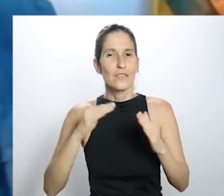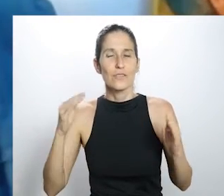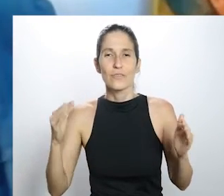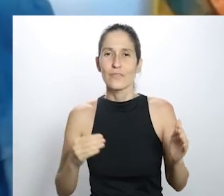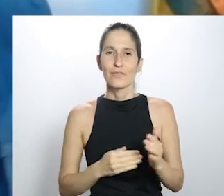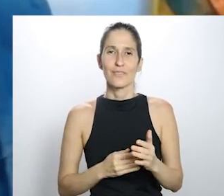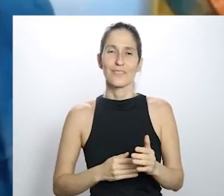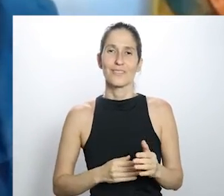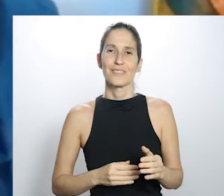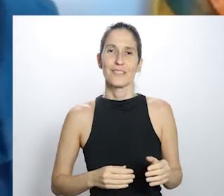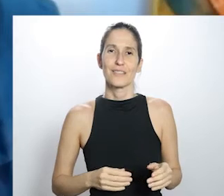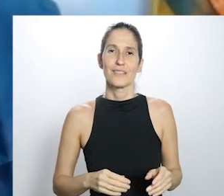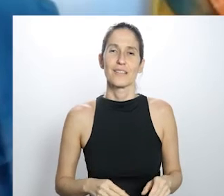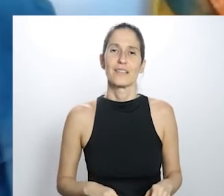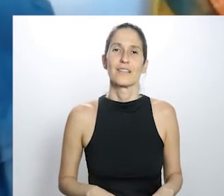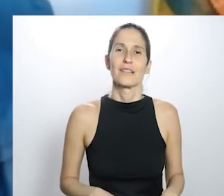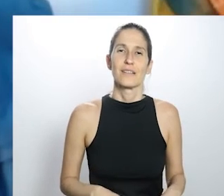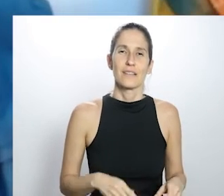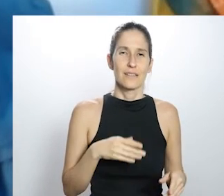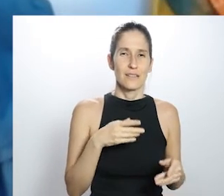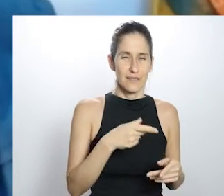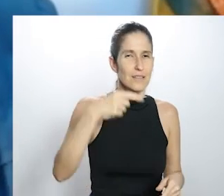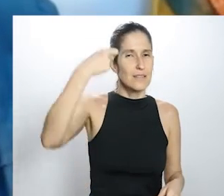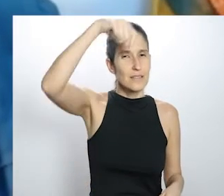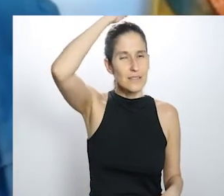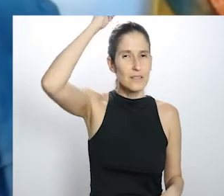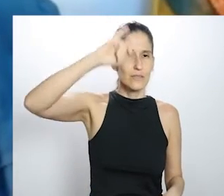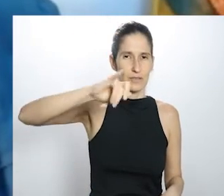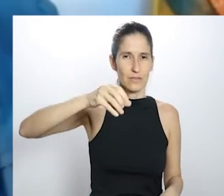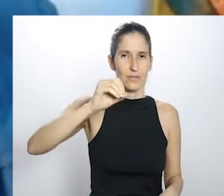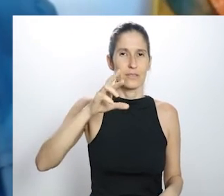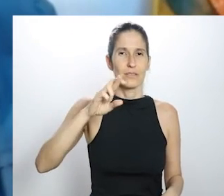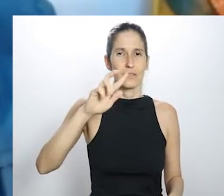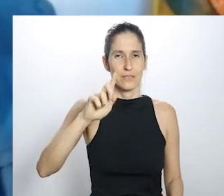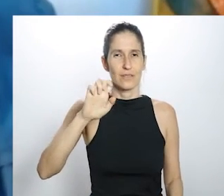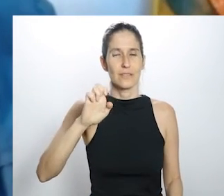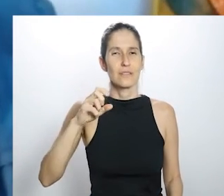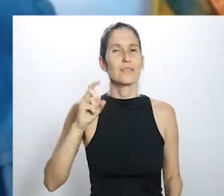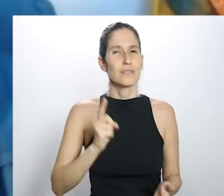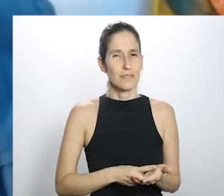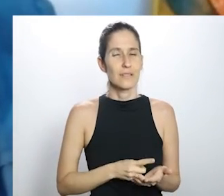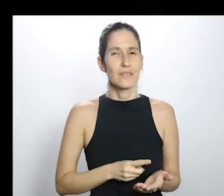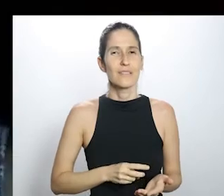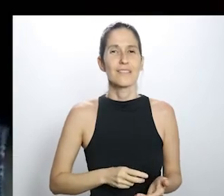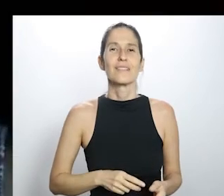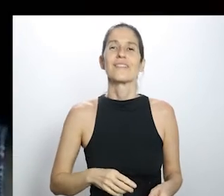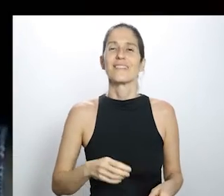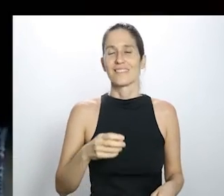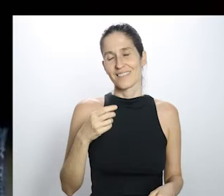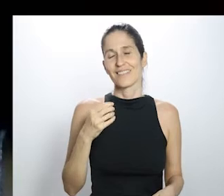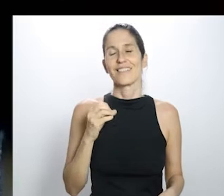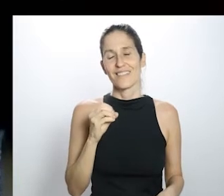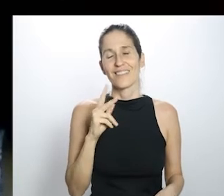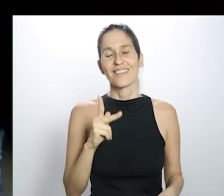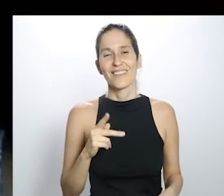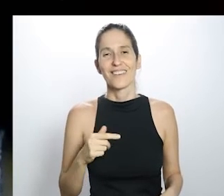lá para não cair e estar esses dias todos aí. Então, você está em São Jorge, não isso, Narela? Estou aqui em São Jorge. Cuidando